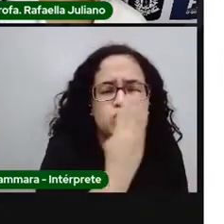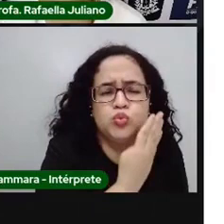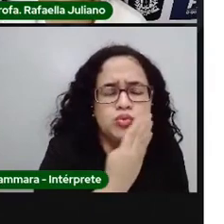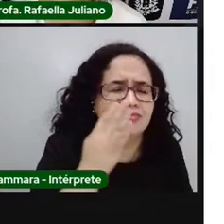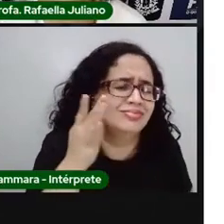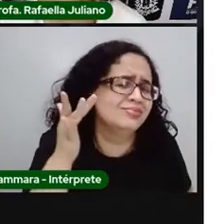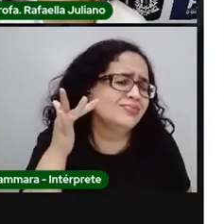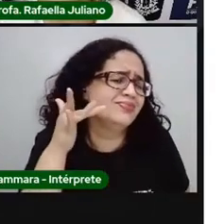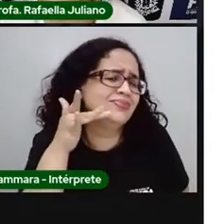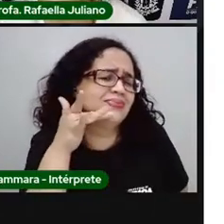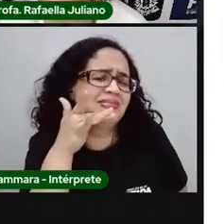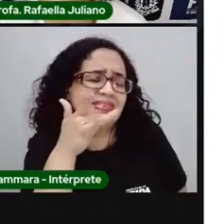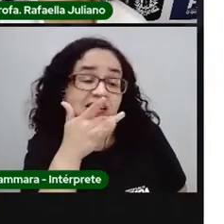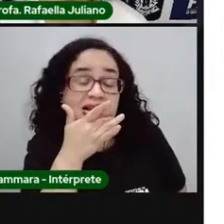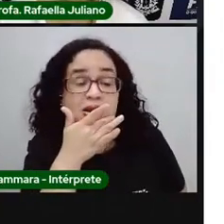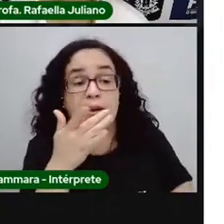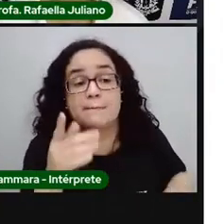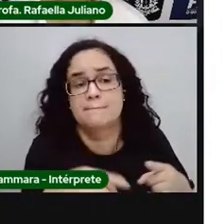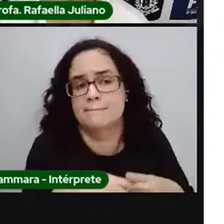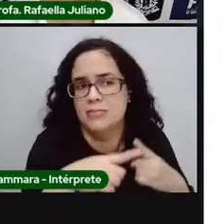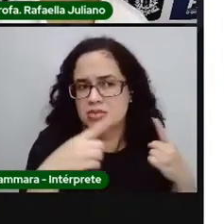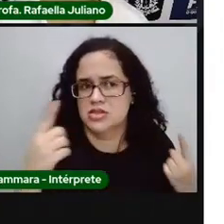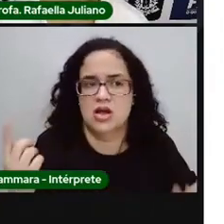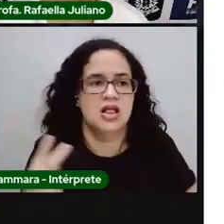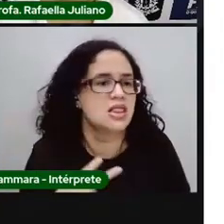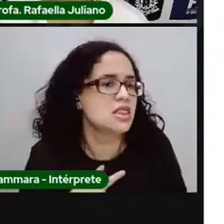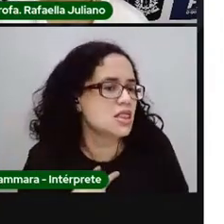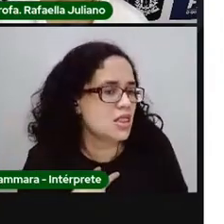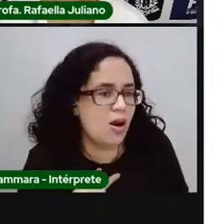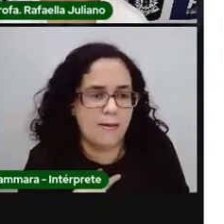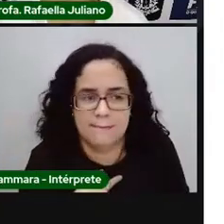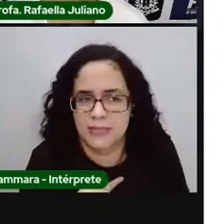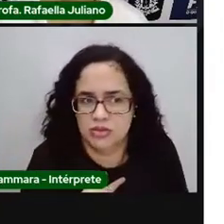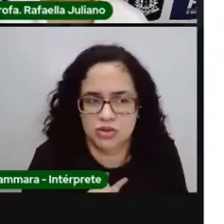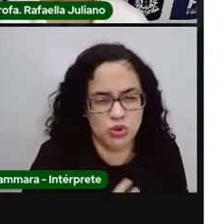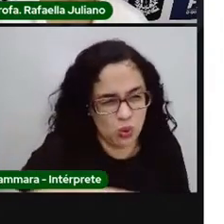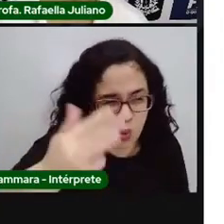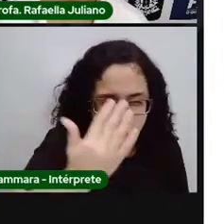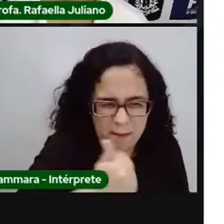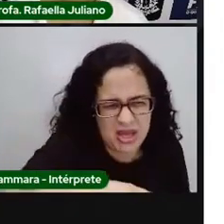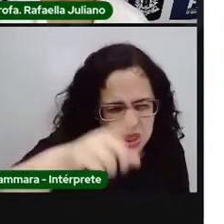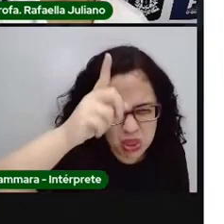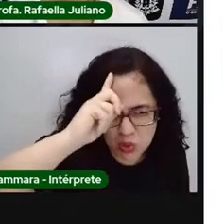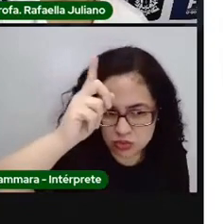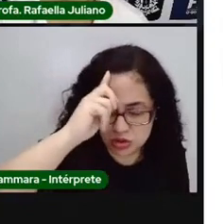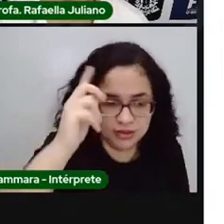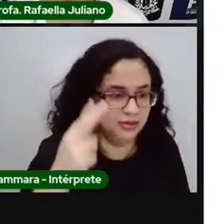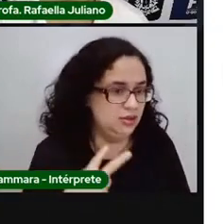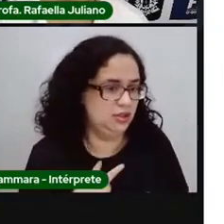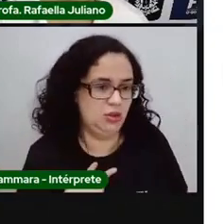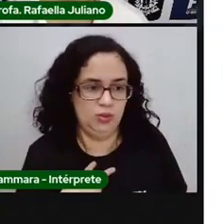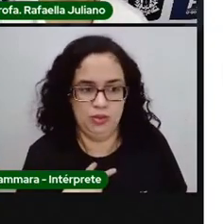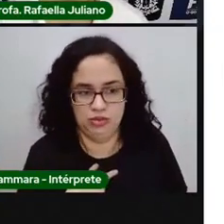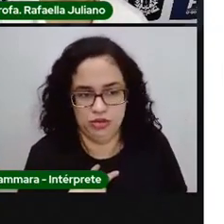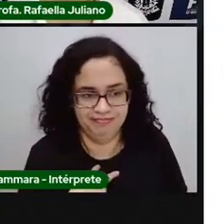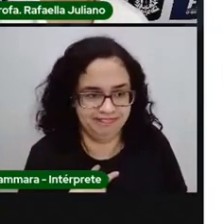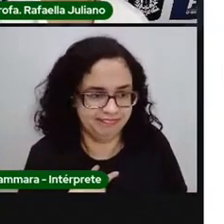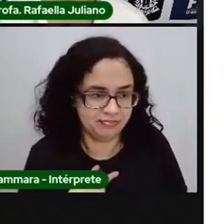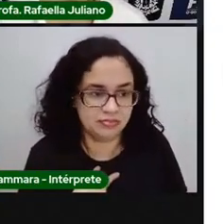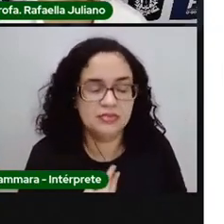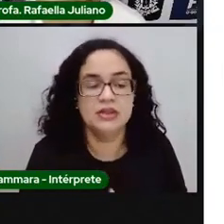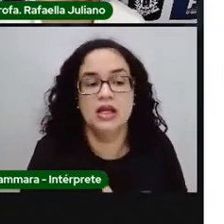delícia. Mas eu não posso comer isso todos os dias. Na minha